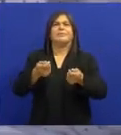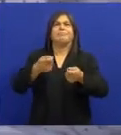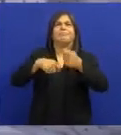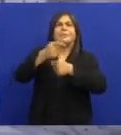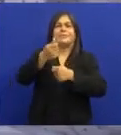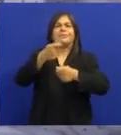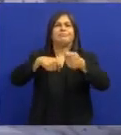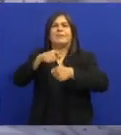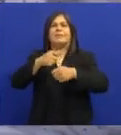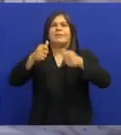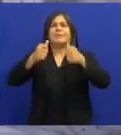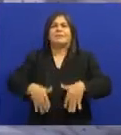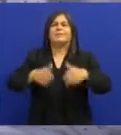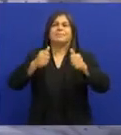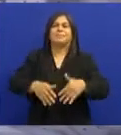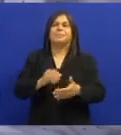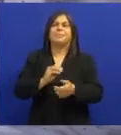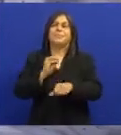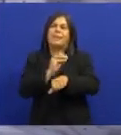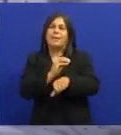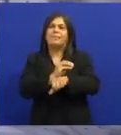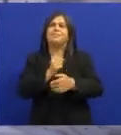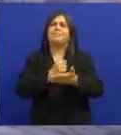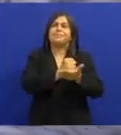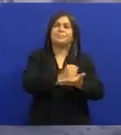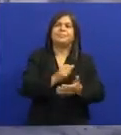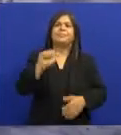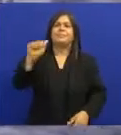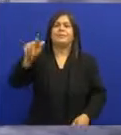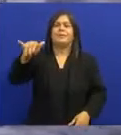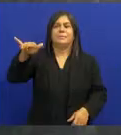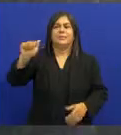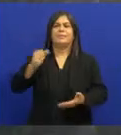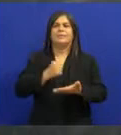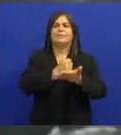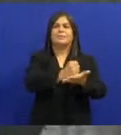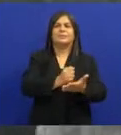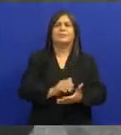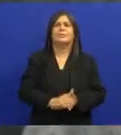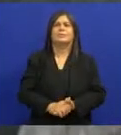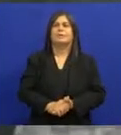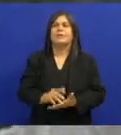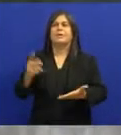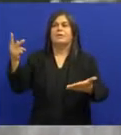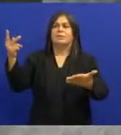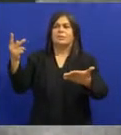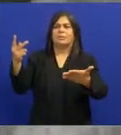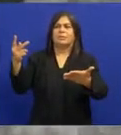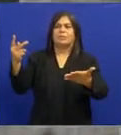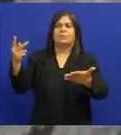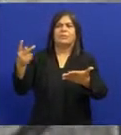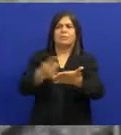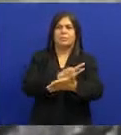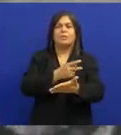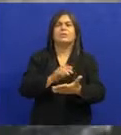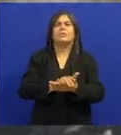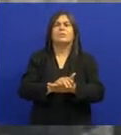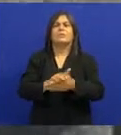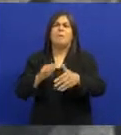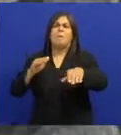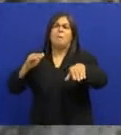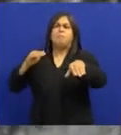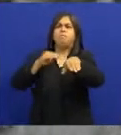não sabia administrar Muito a carreira Quem fez isso Durante muito tempo Foi a Almira Nós sofremos acidente Ele teve que ficar